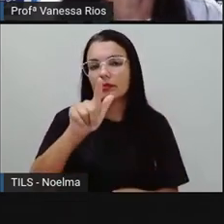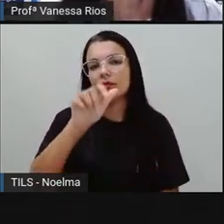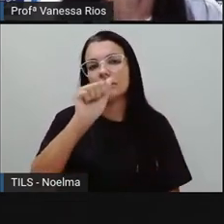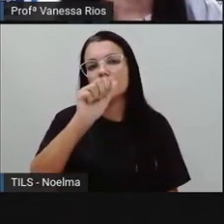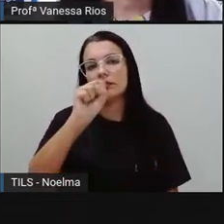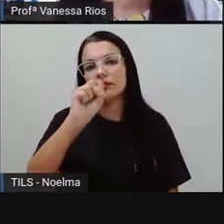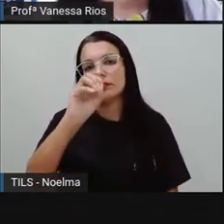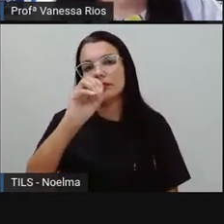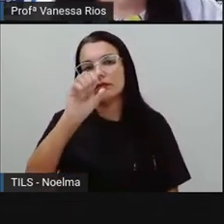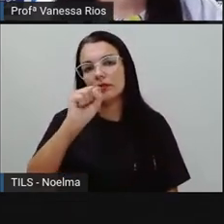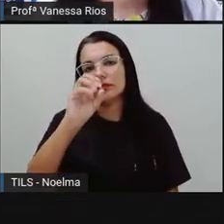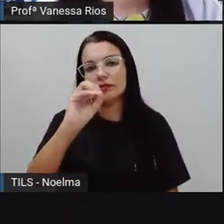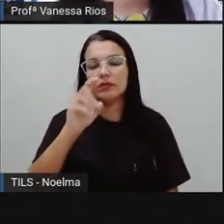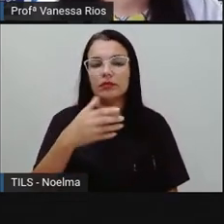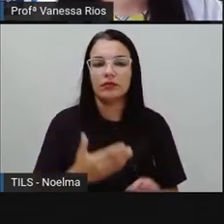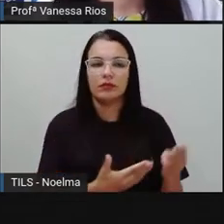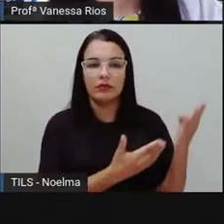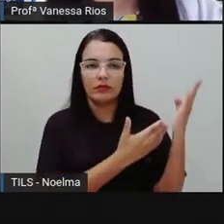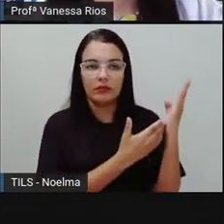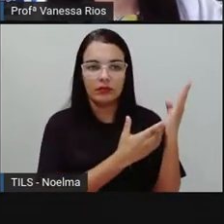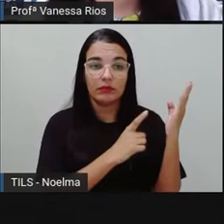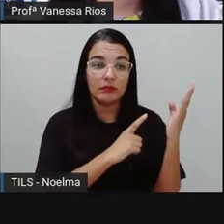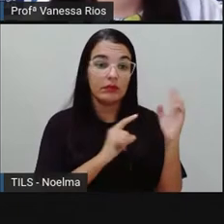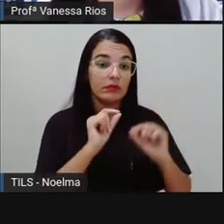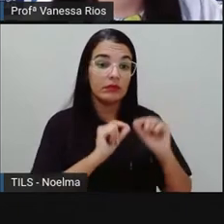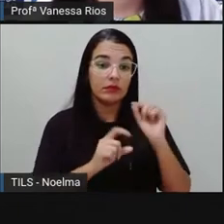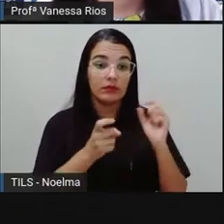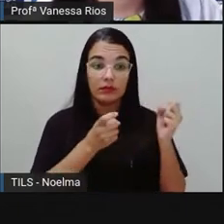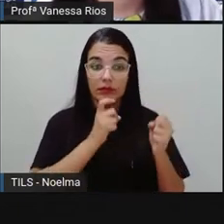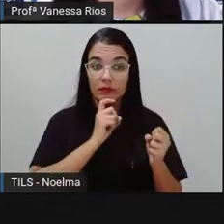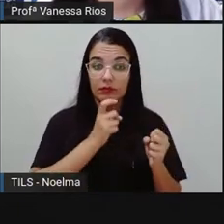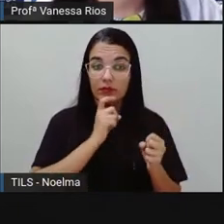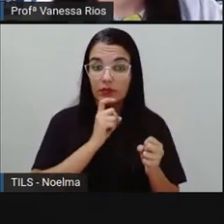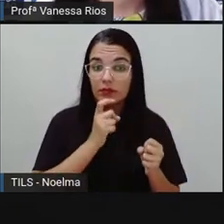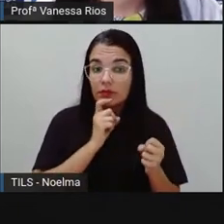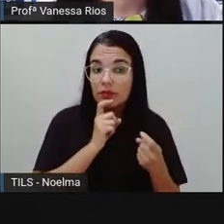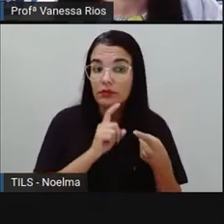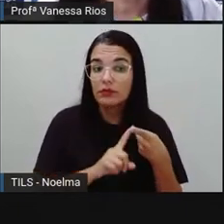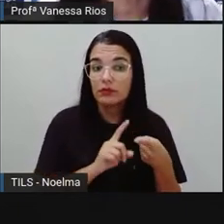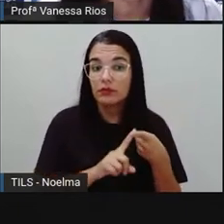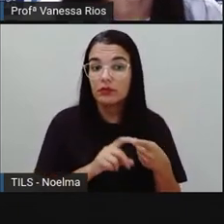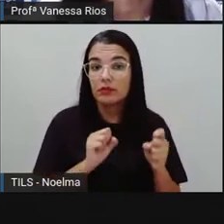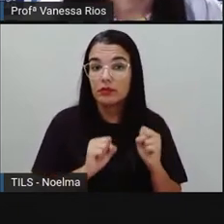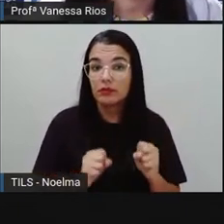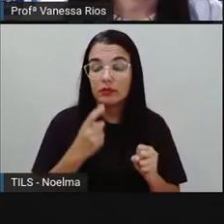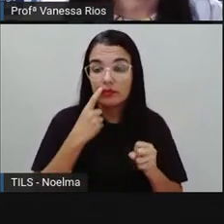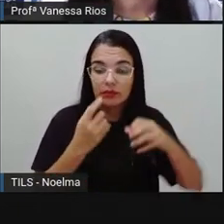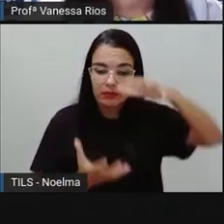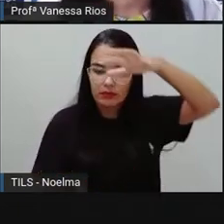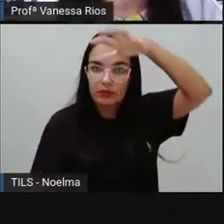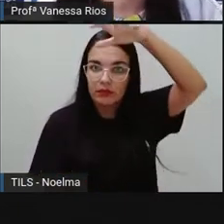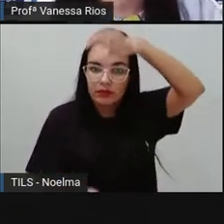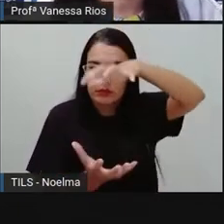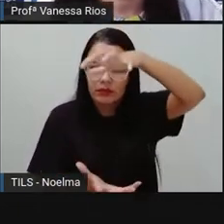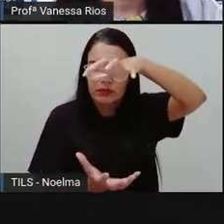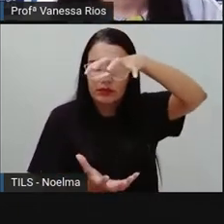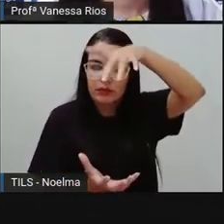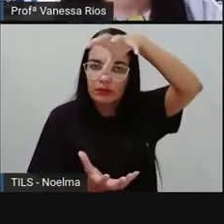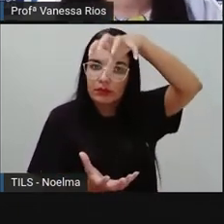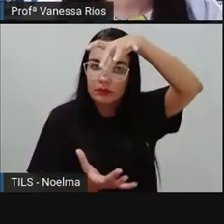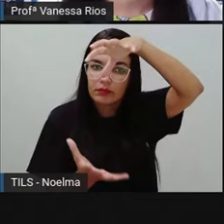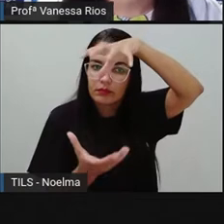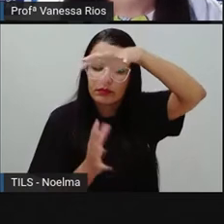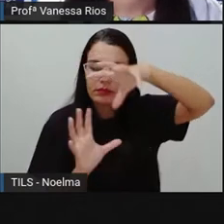sólido. A água no estado sólido pode ser observada, por exemplo, nos polos, né? Polo norte, polo sul,